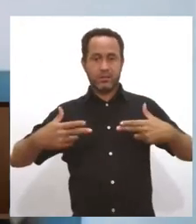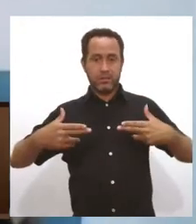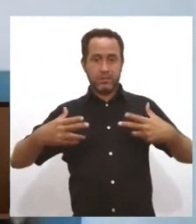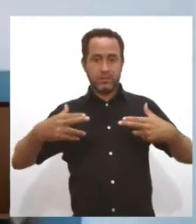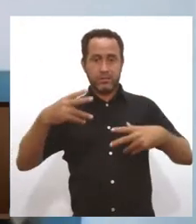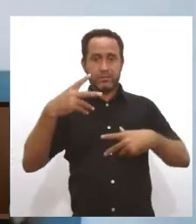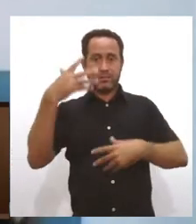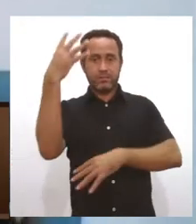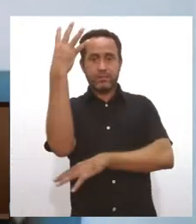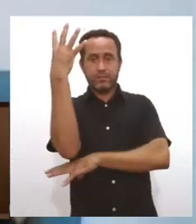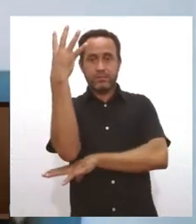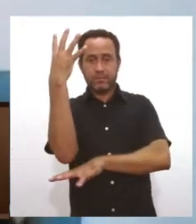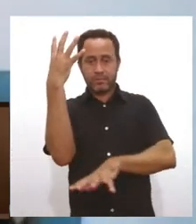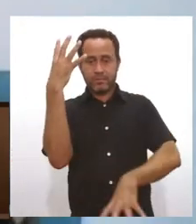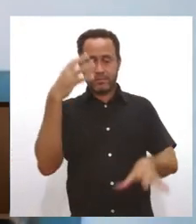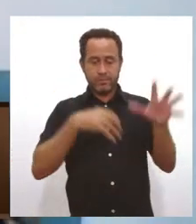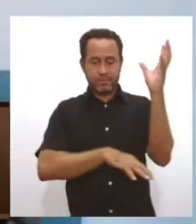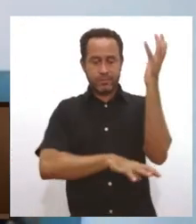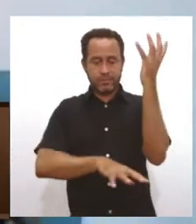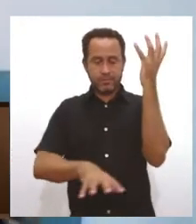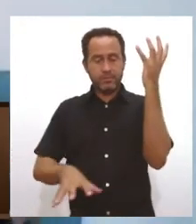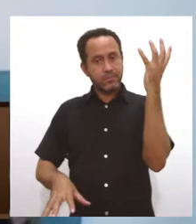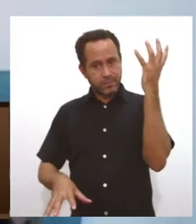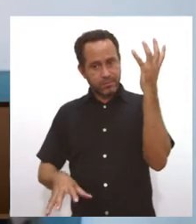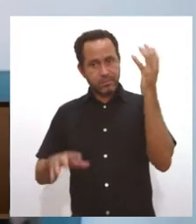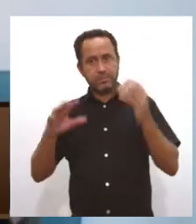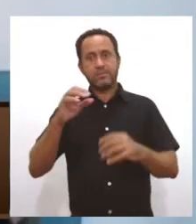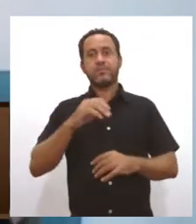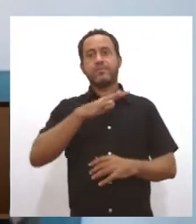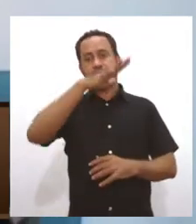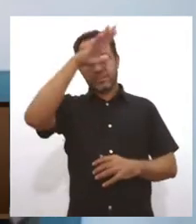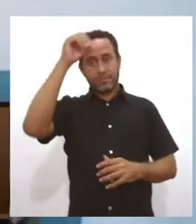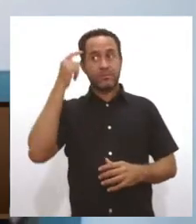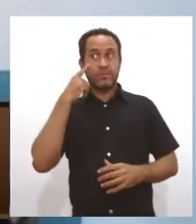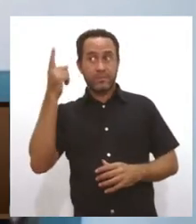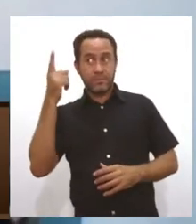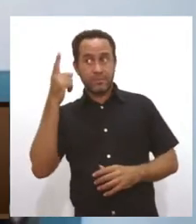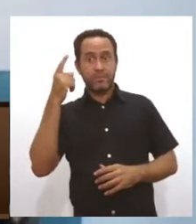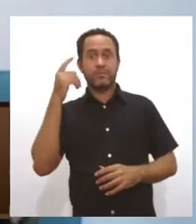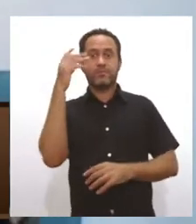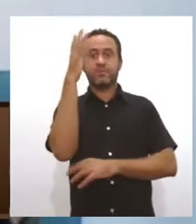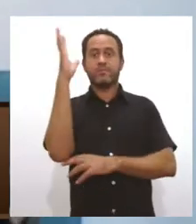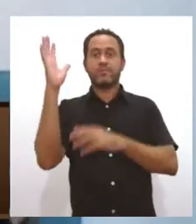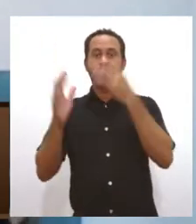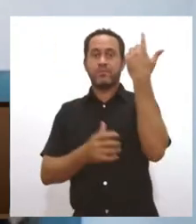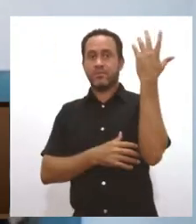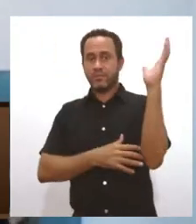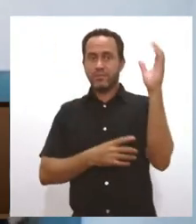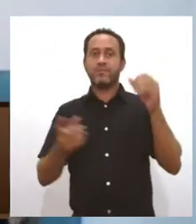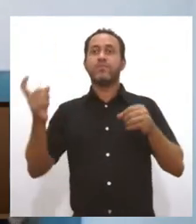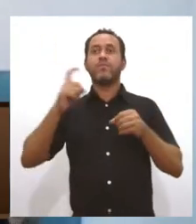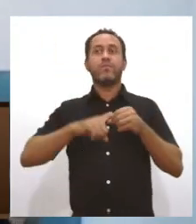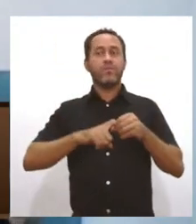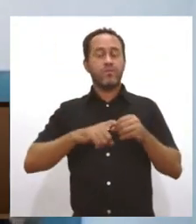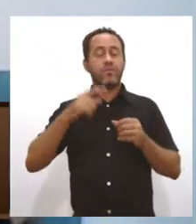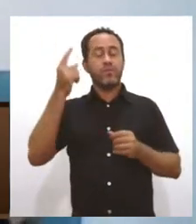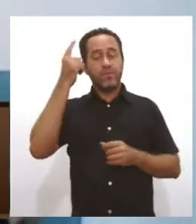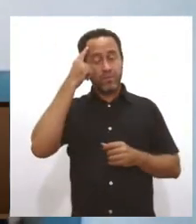De mata atlântica. É a história do vou devastar para fazer o paisagismo. Aí, veja que